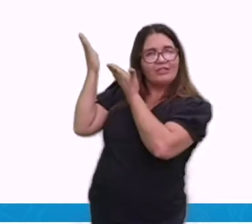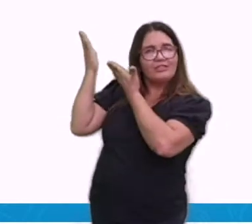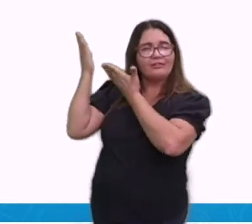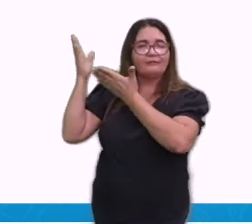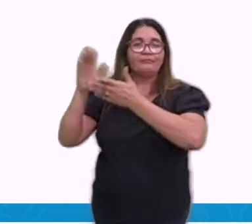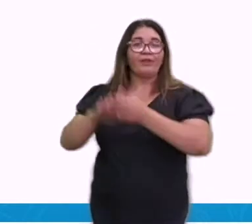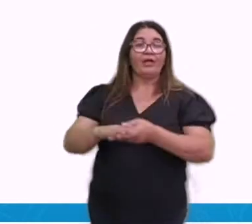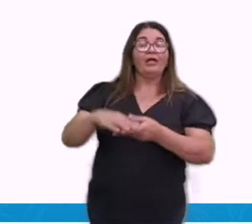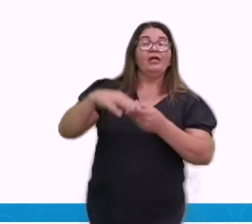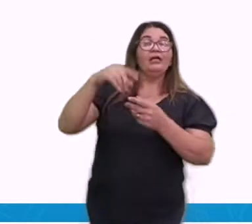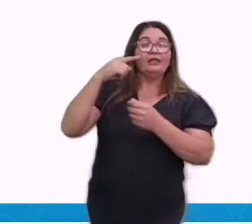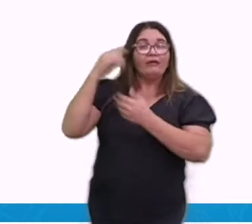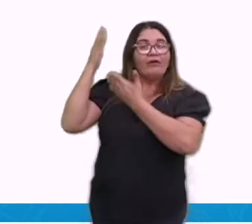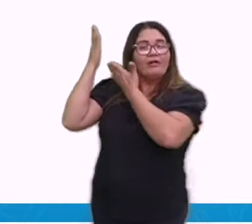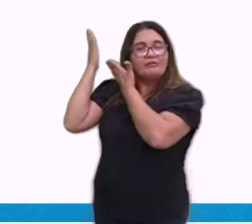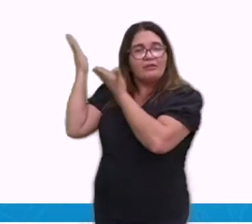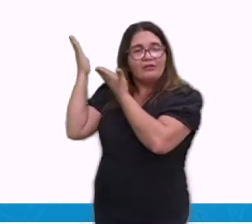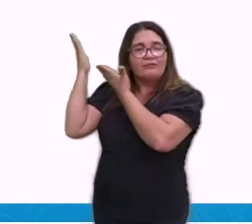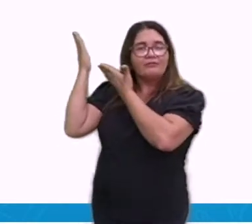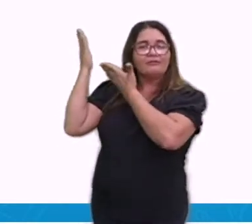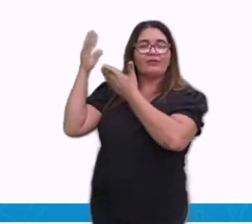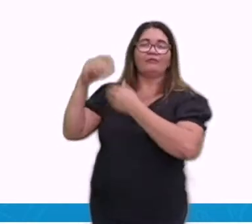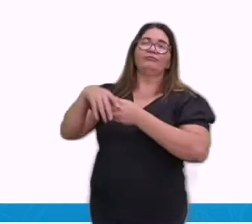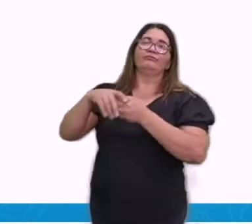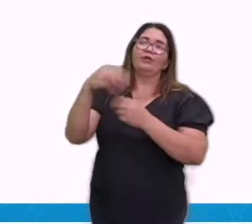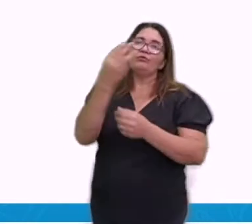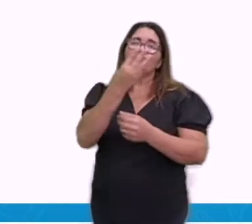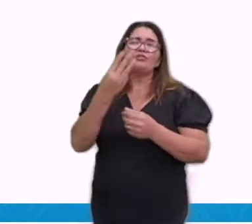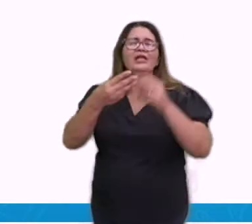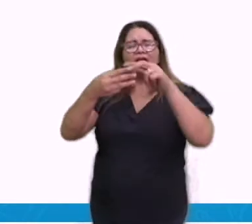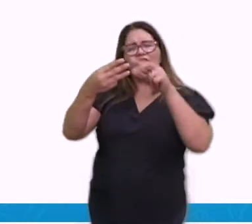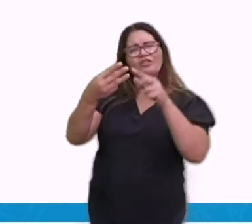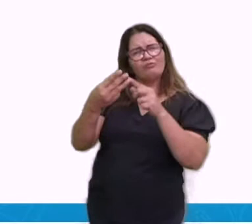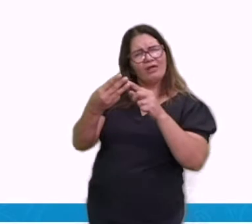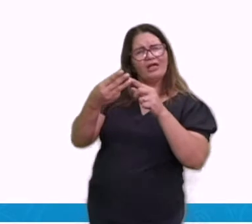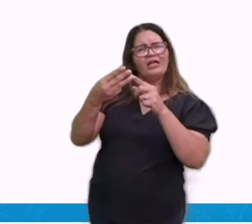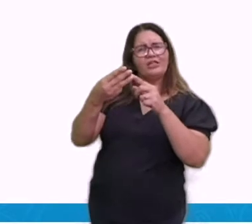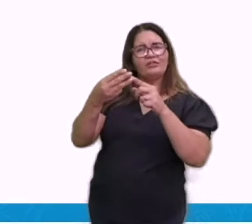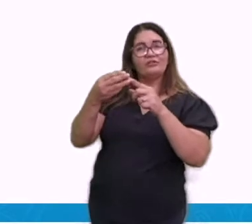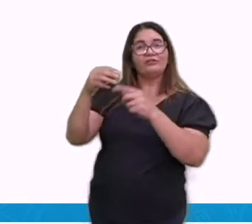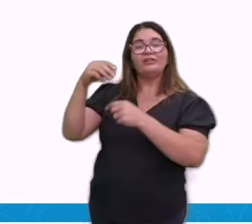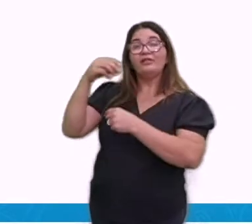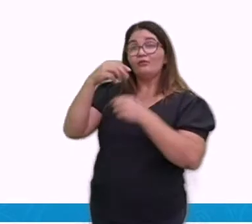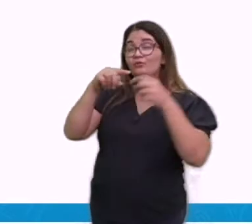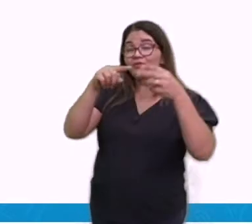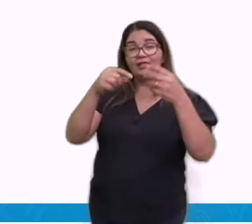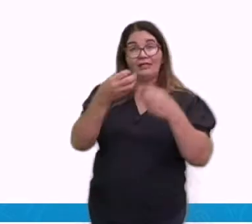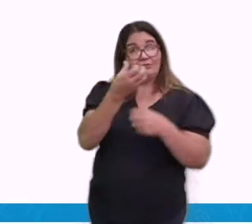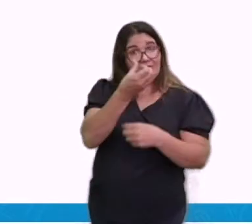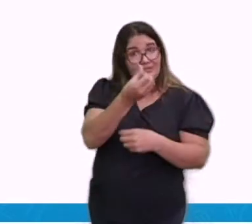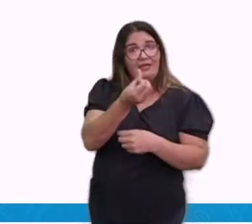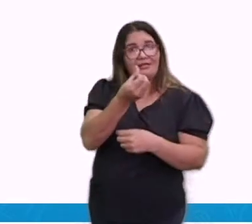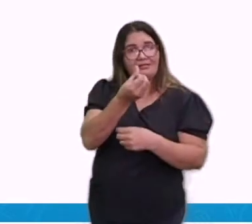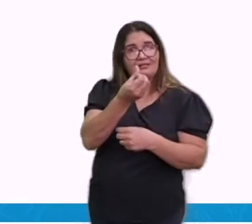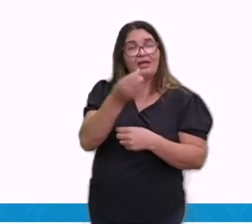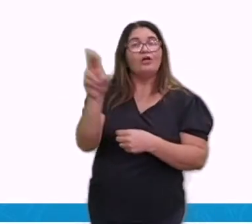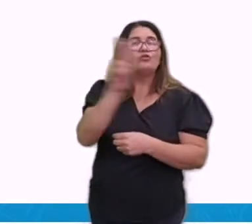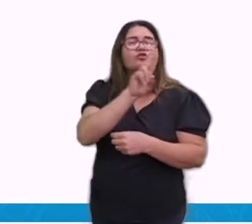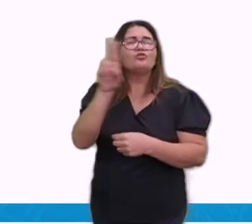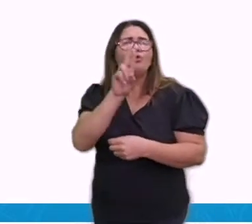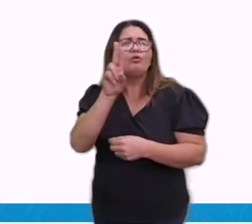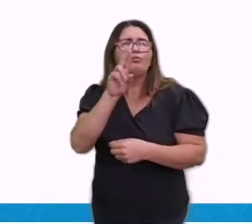tropical atlântico e subtropical. Então é importante repetir para você entender melhor.